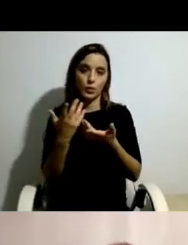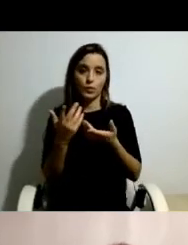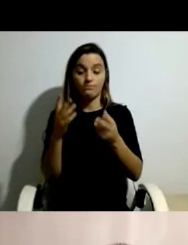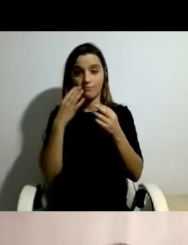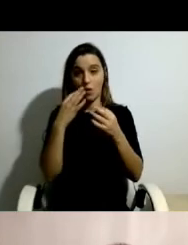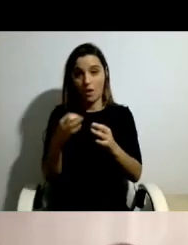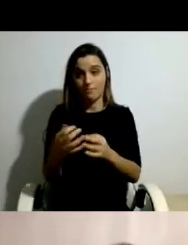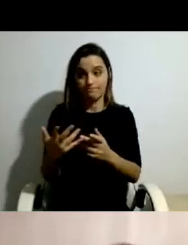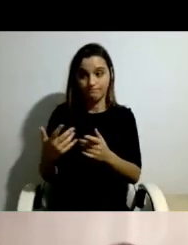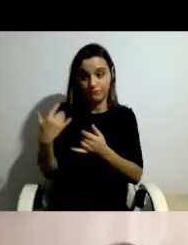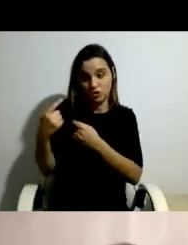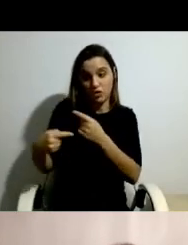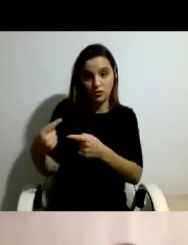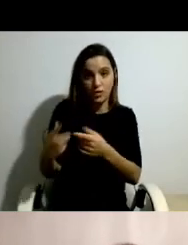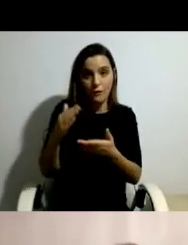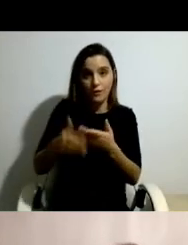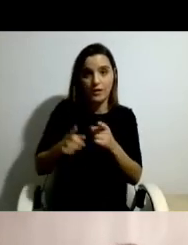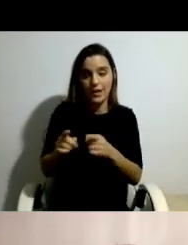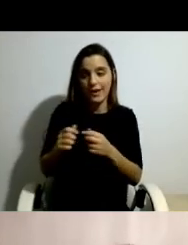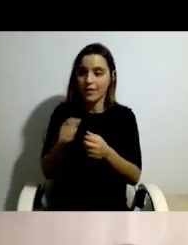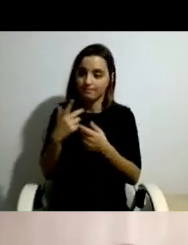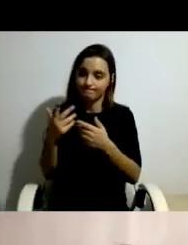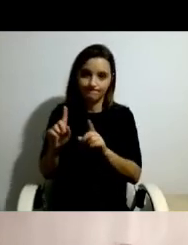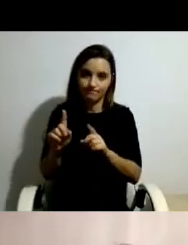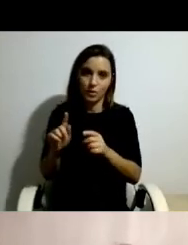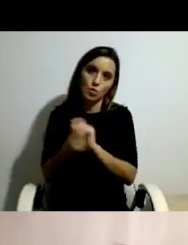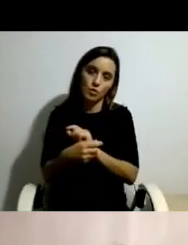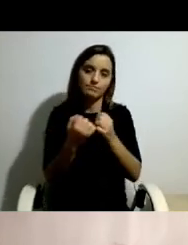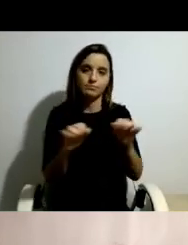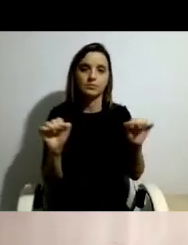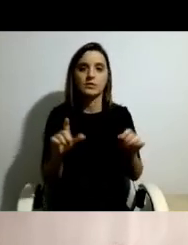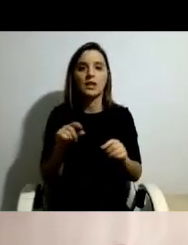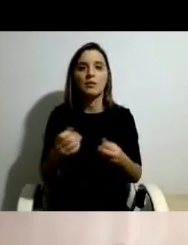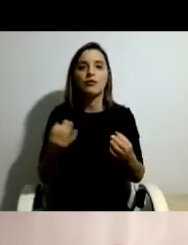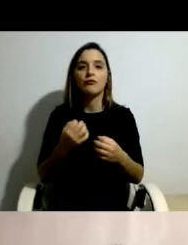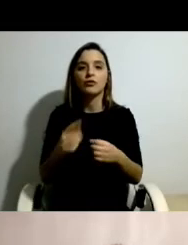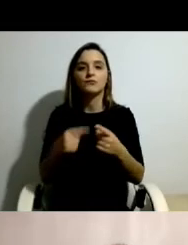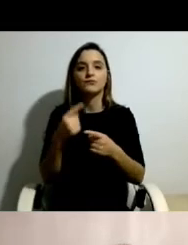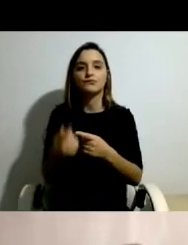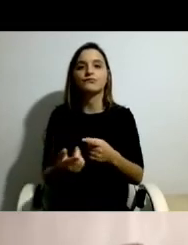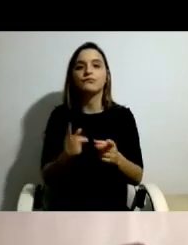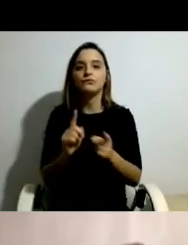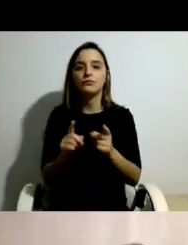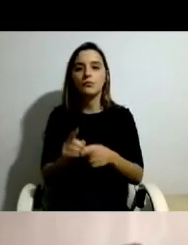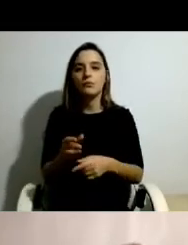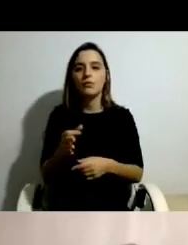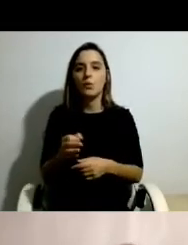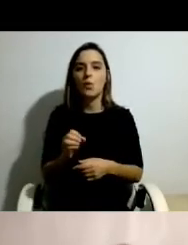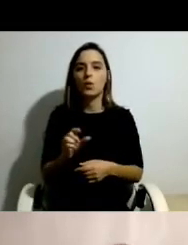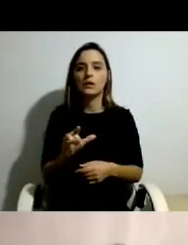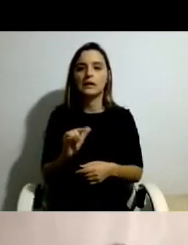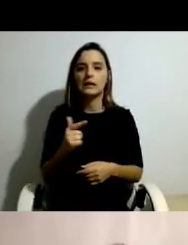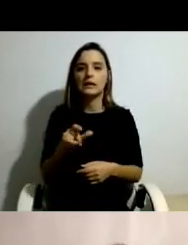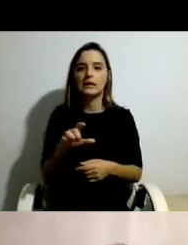outro impacto positivo que nós identificámos foi a politização. Isto não é visível em todas e em todos os